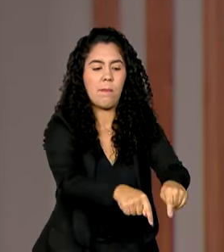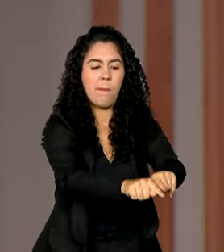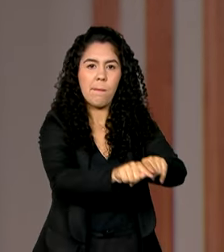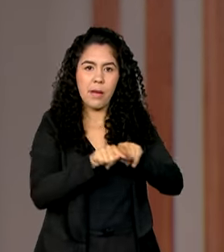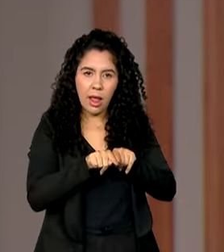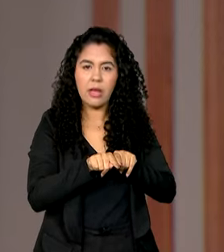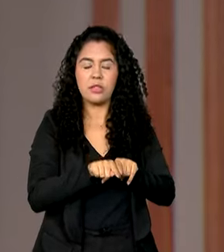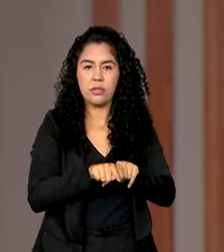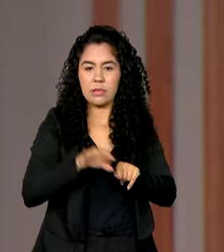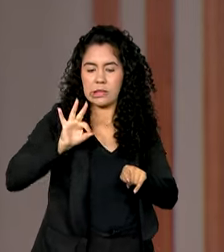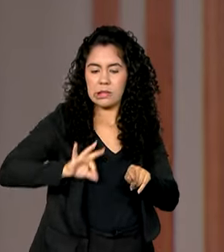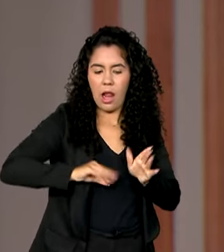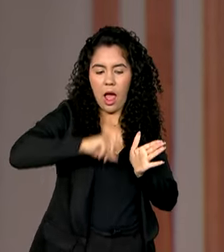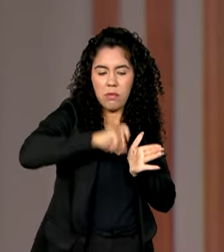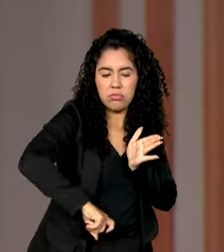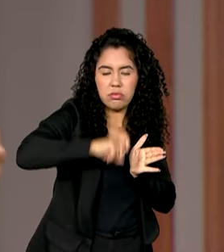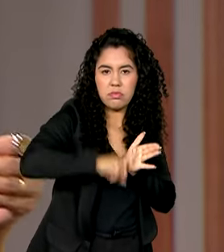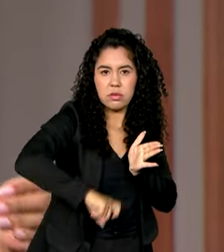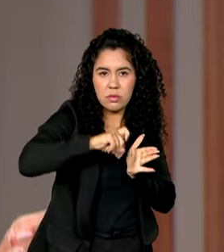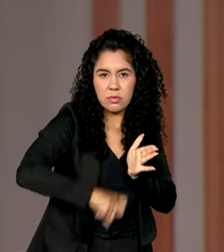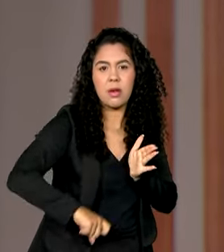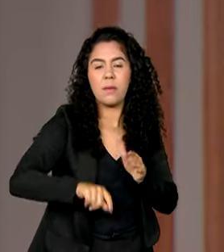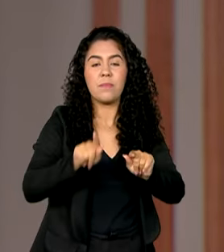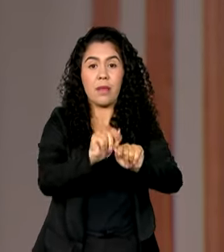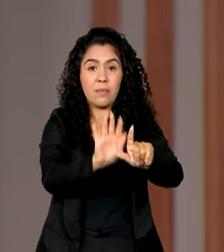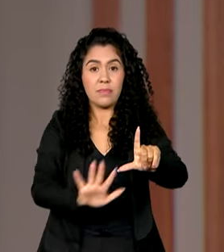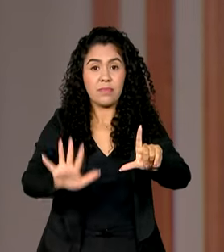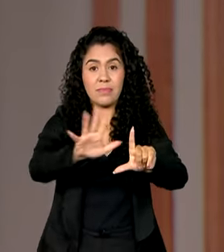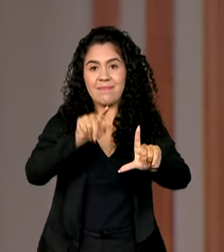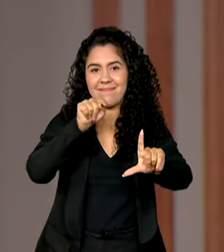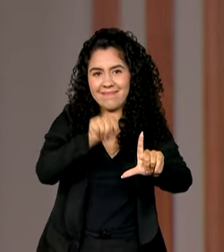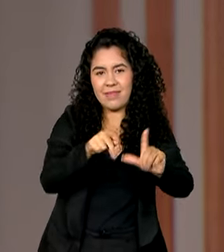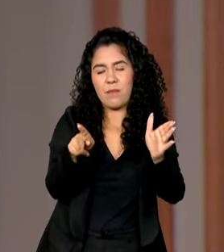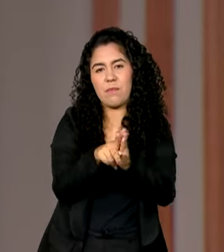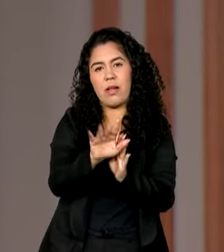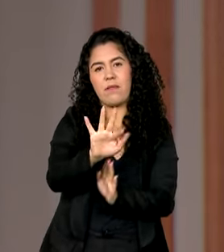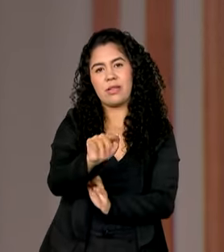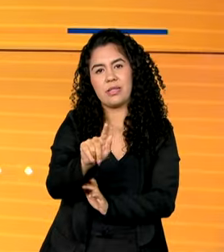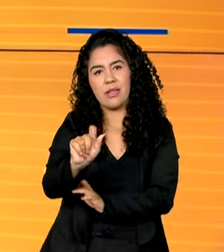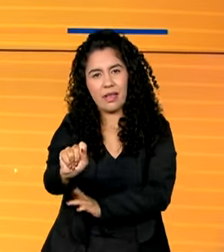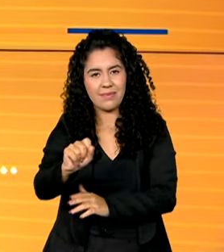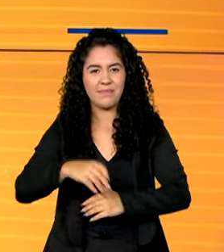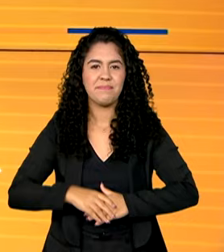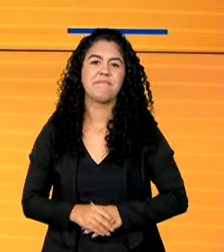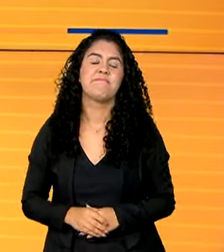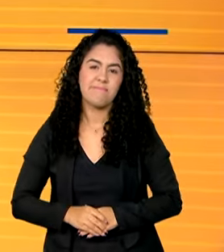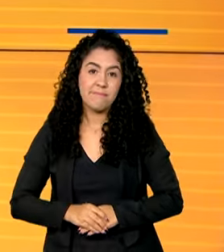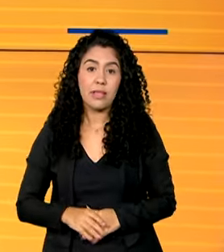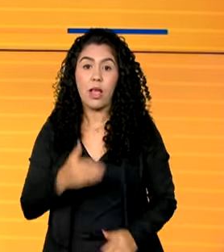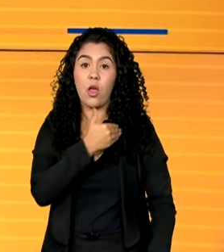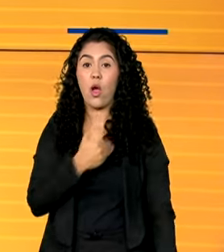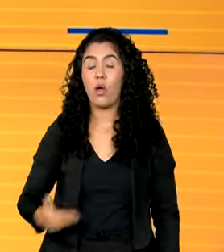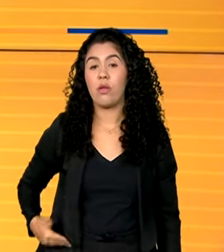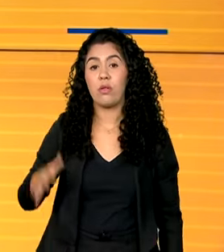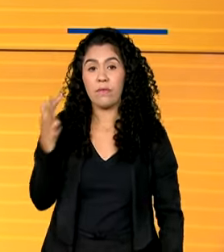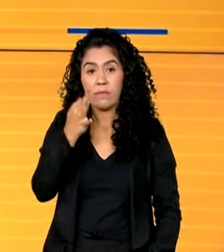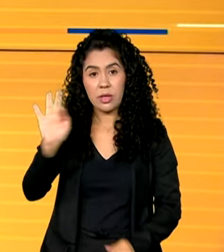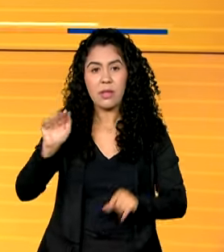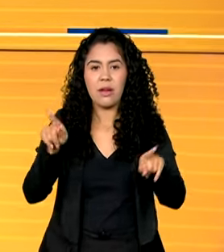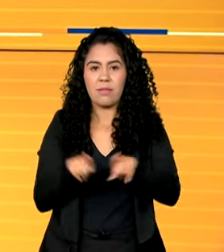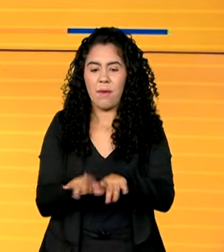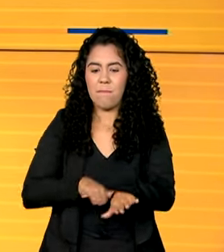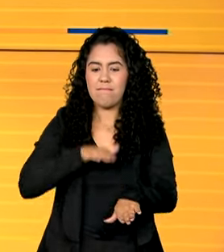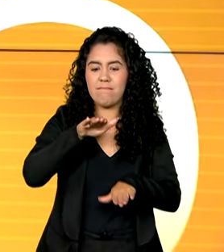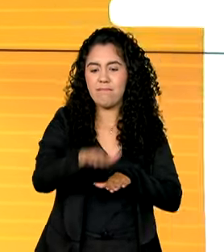para os trabalhadores a partir da plataforma digital do FGTS. O governo federal deu mais um